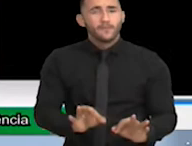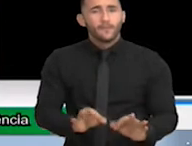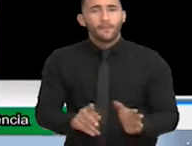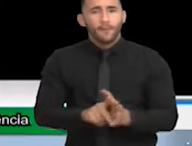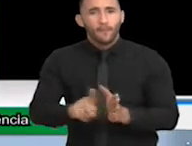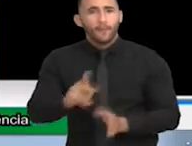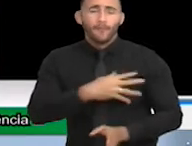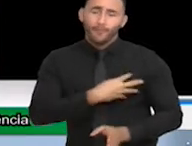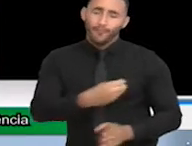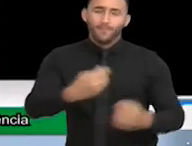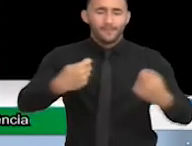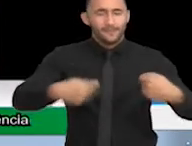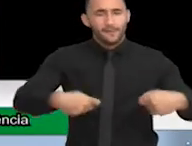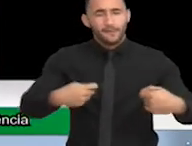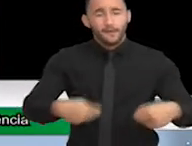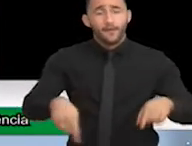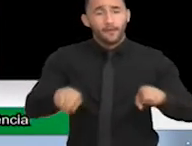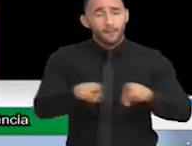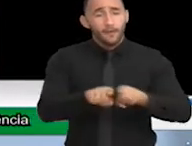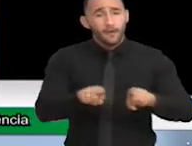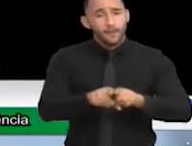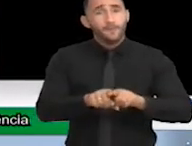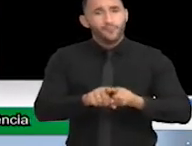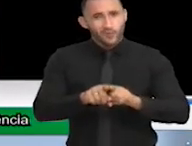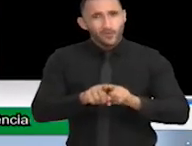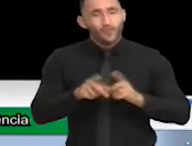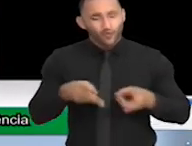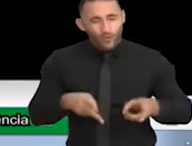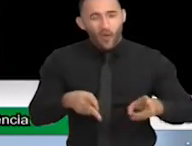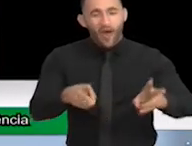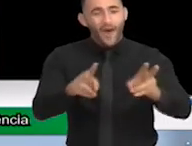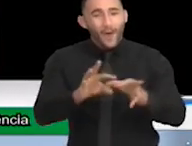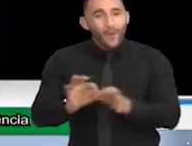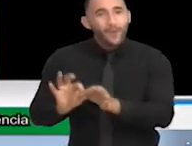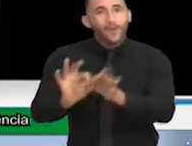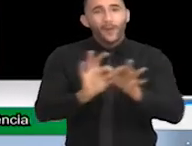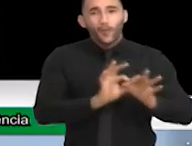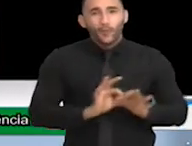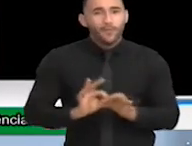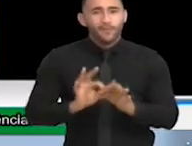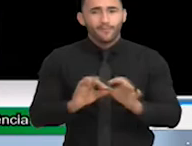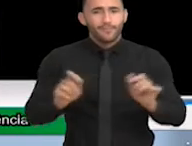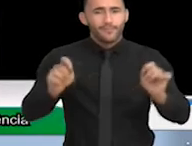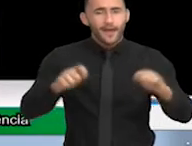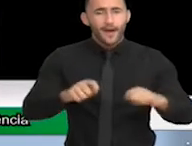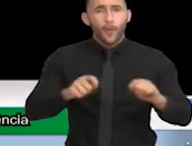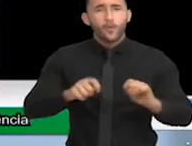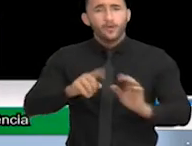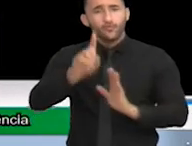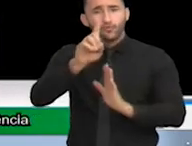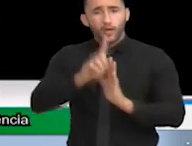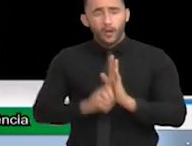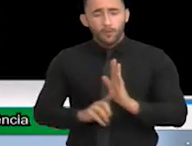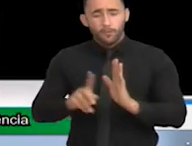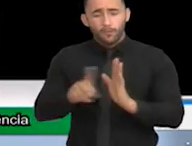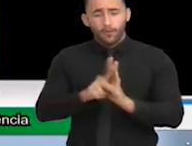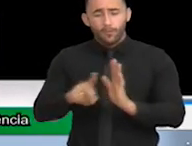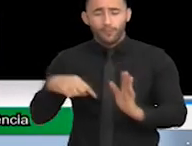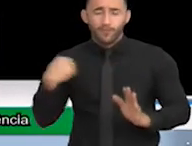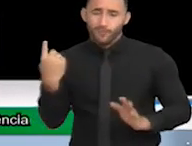E seguimos unidos para podermos fazer valer o direito dos nossos filhos.